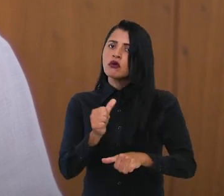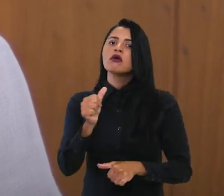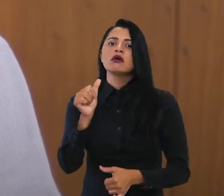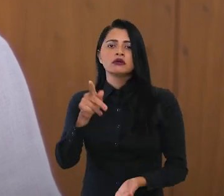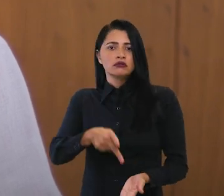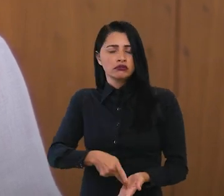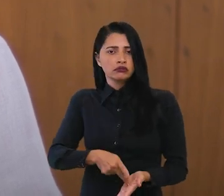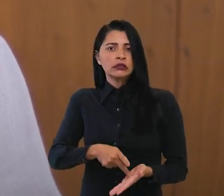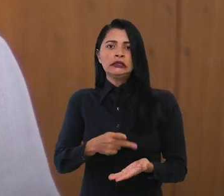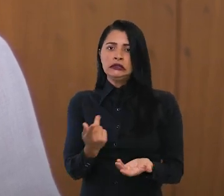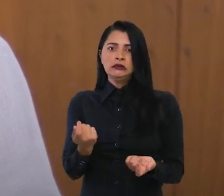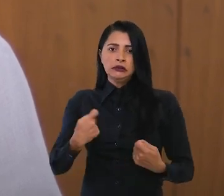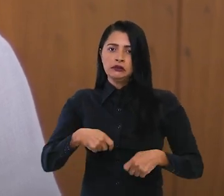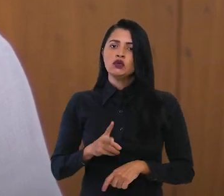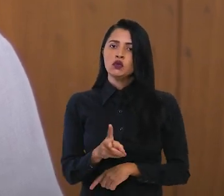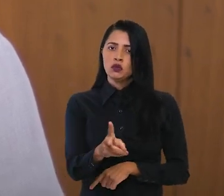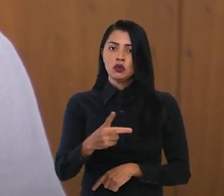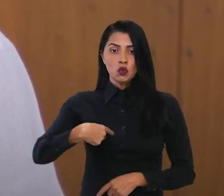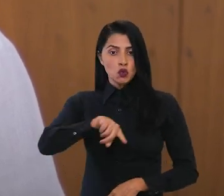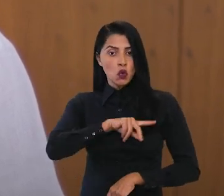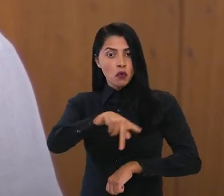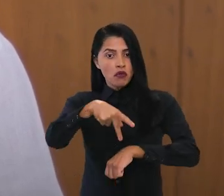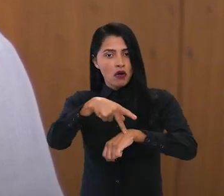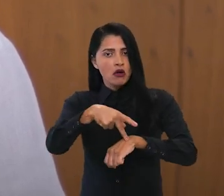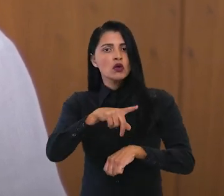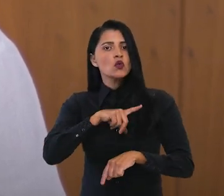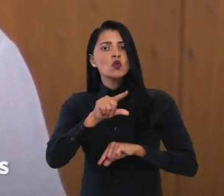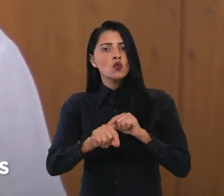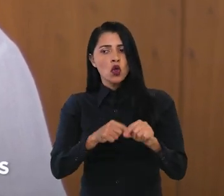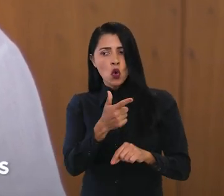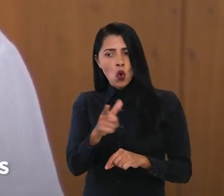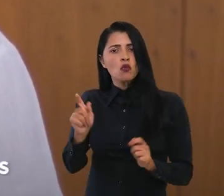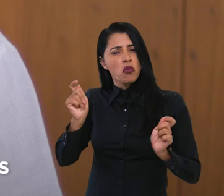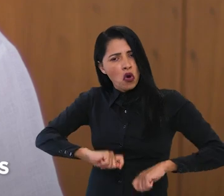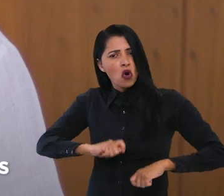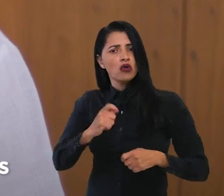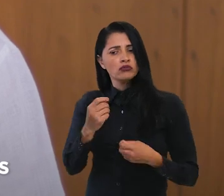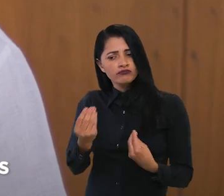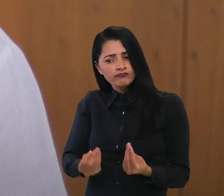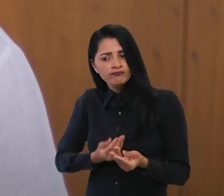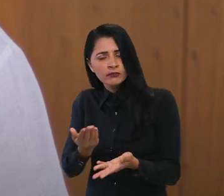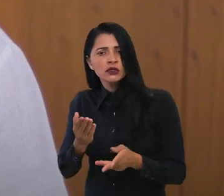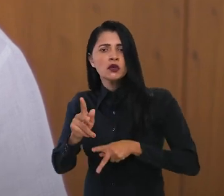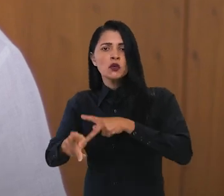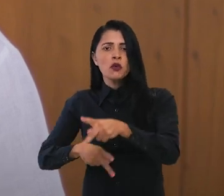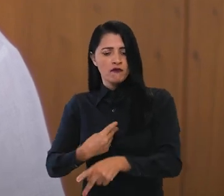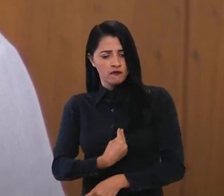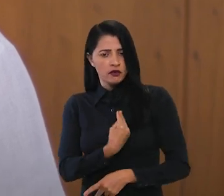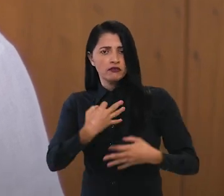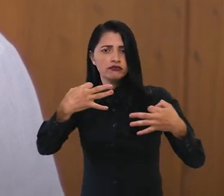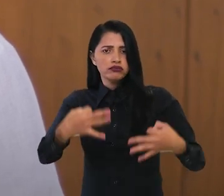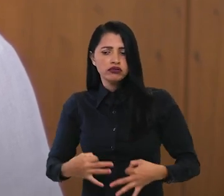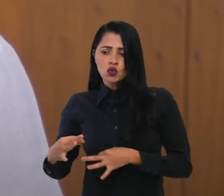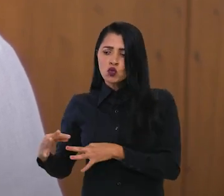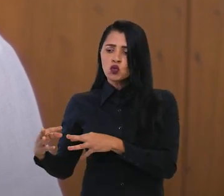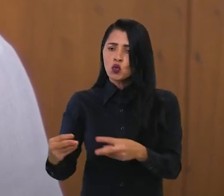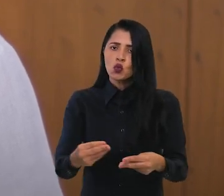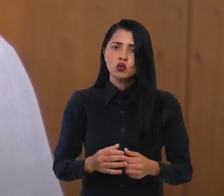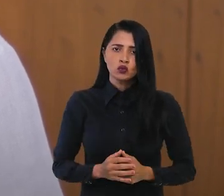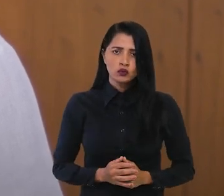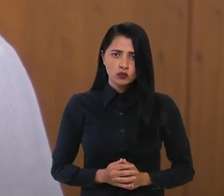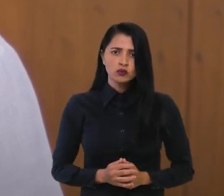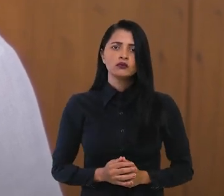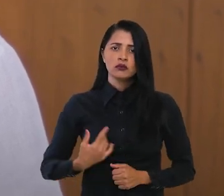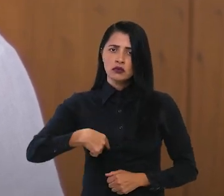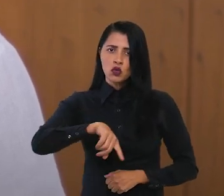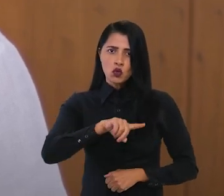profundas e irrenunciáveis. Nosso país tem como nenhum outro condições para oferecer vida digna a